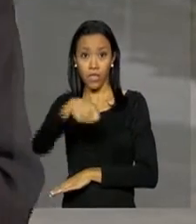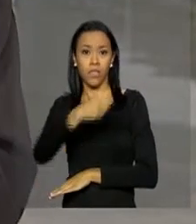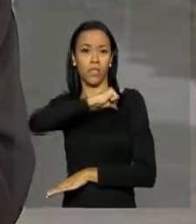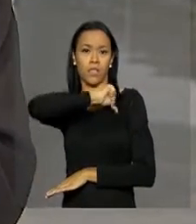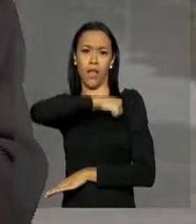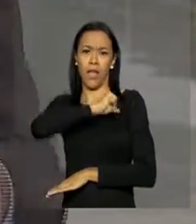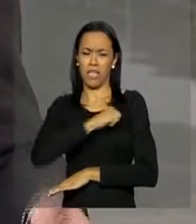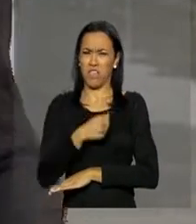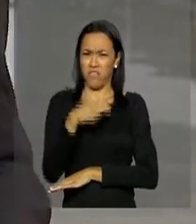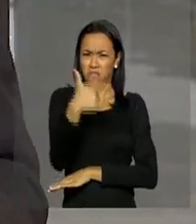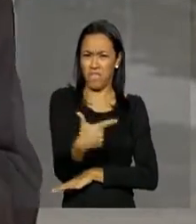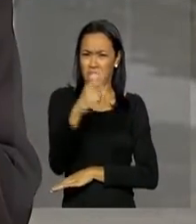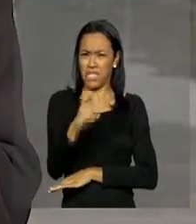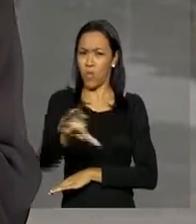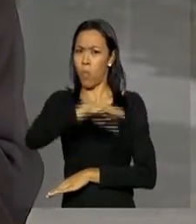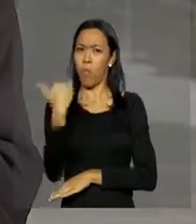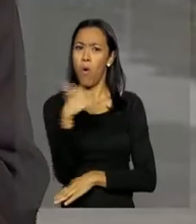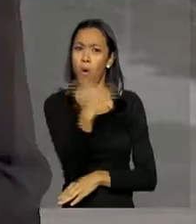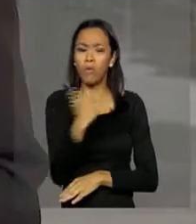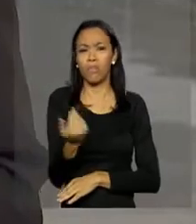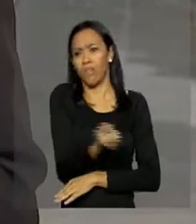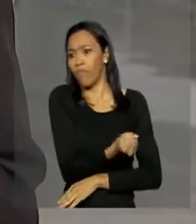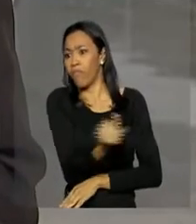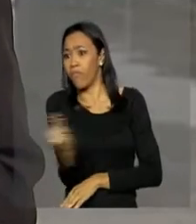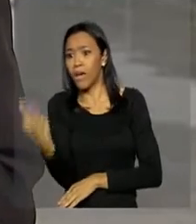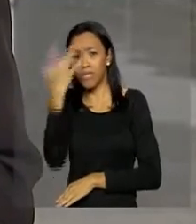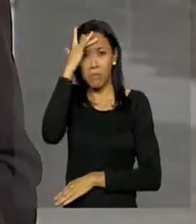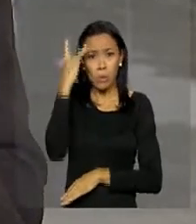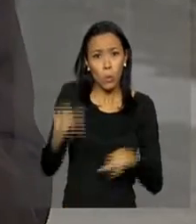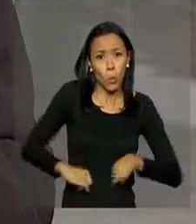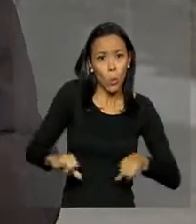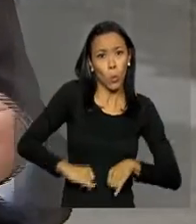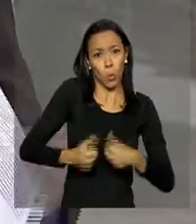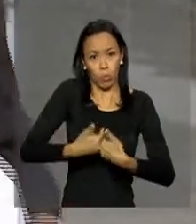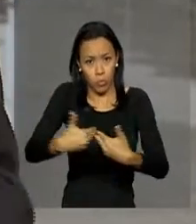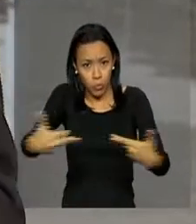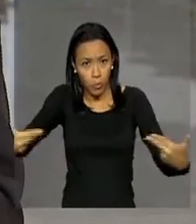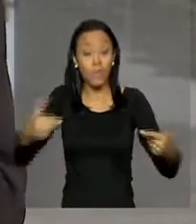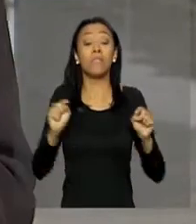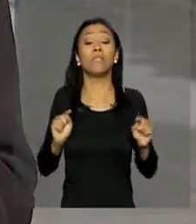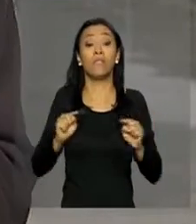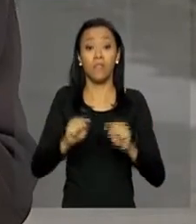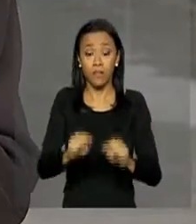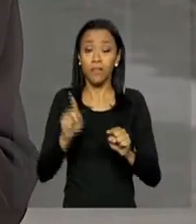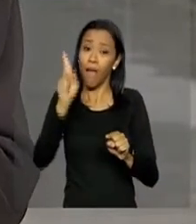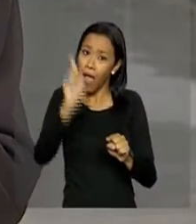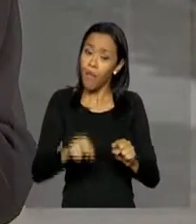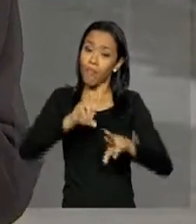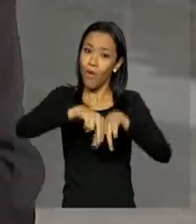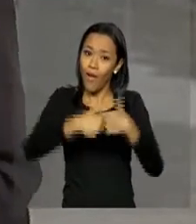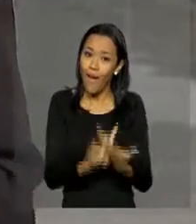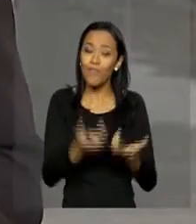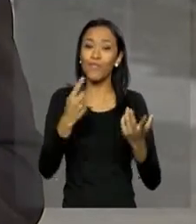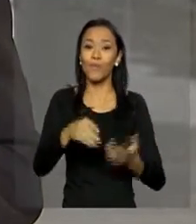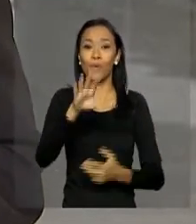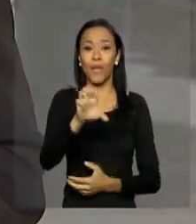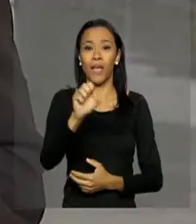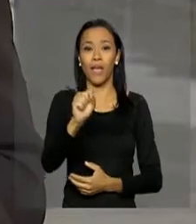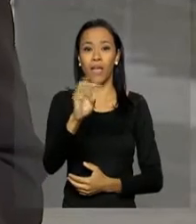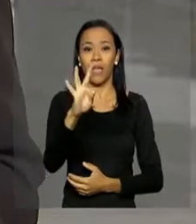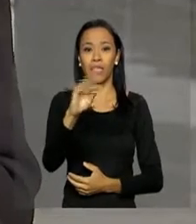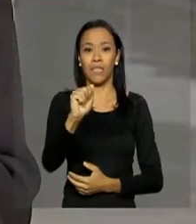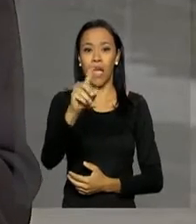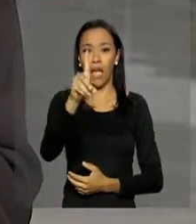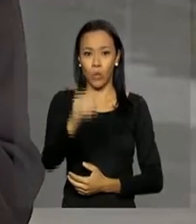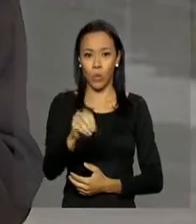mortos e deixou dezenas de feridos. O ato foi reivindicado pelo autodenominado Estado Islâmico. Segundo a nota